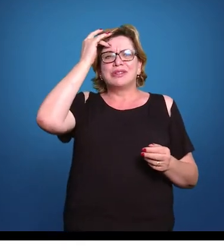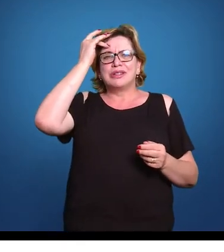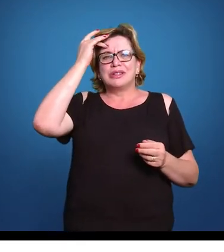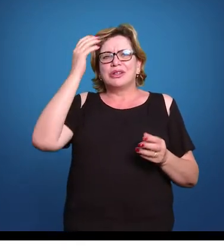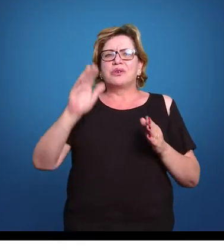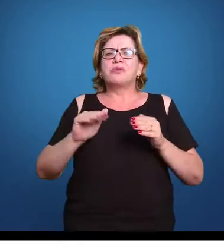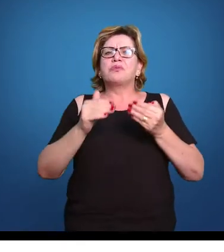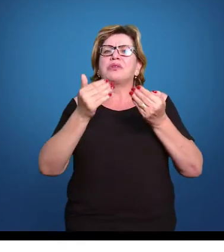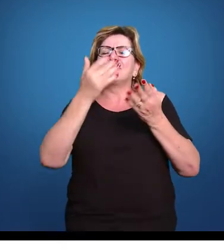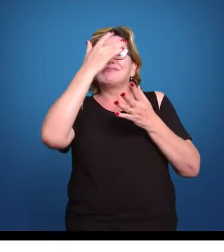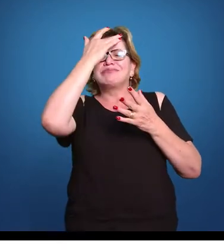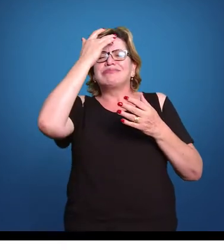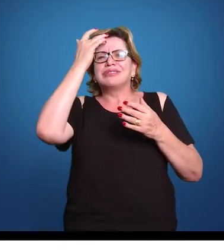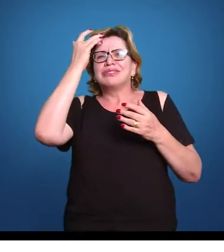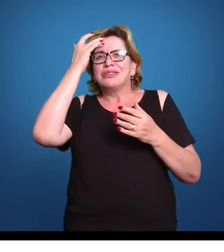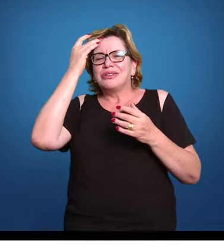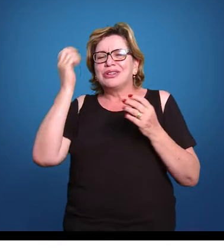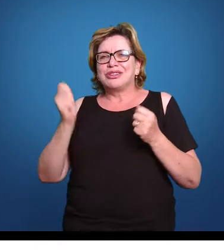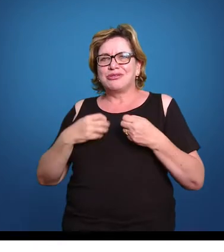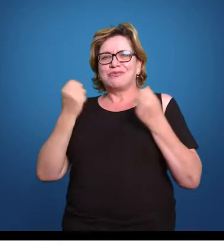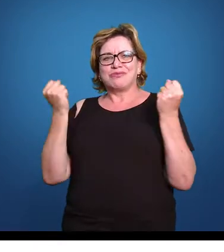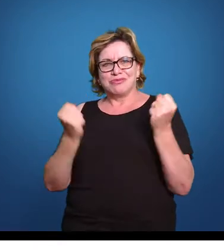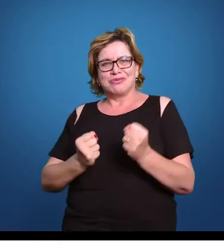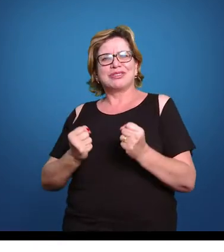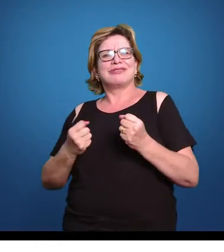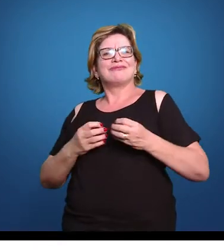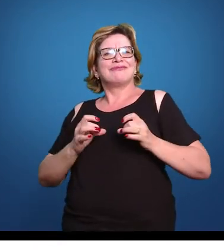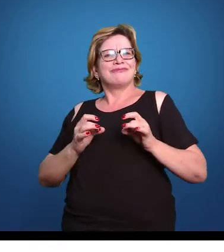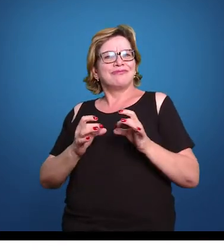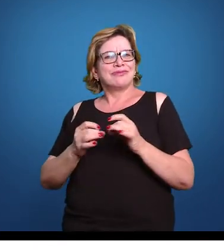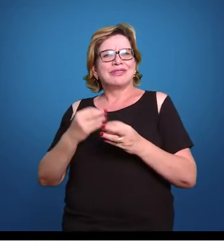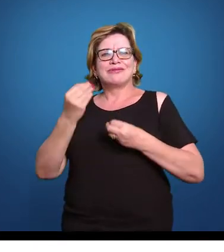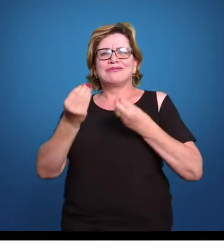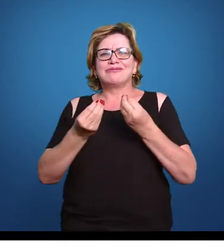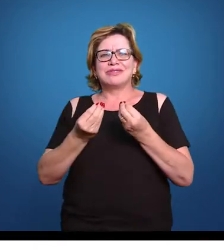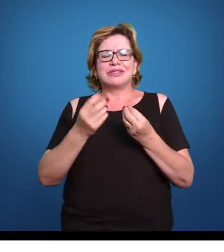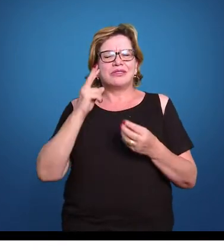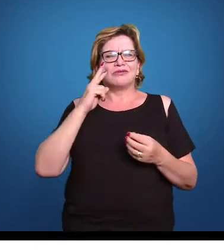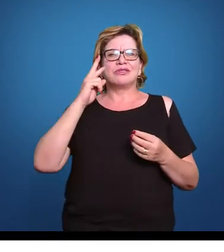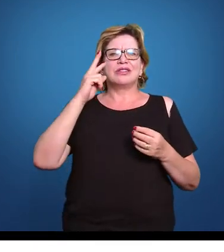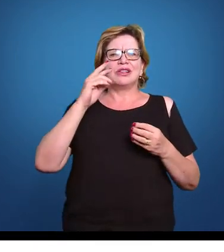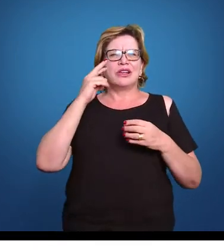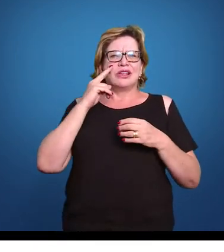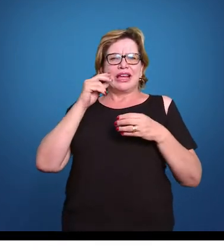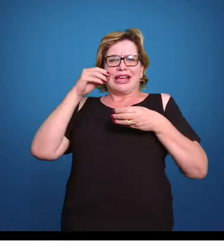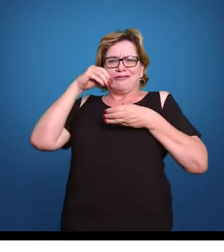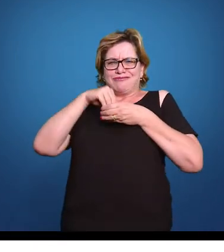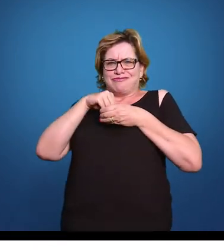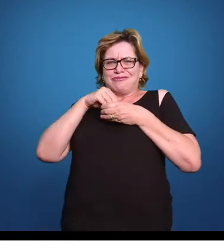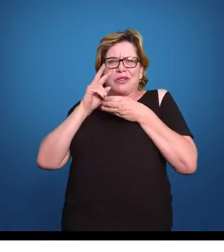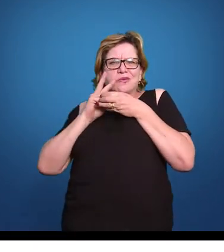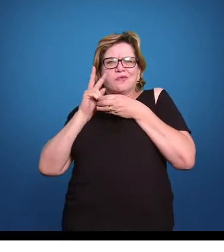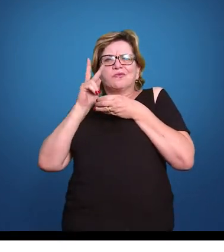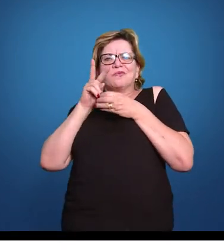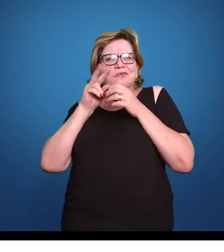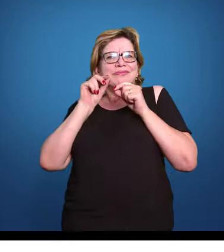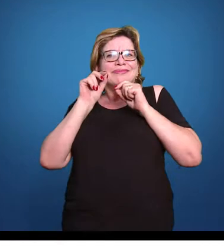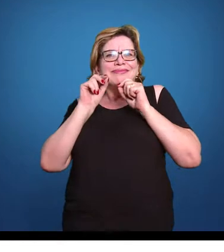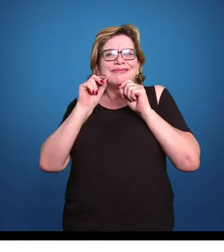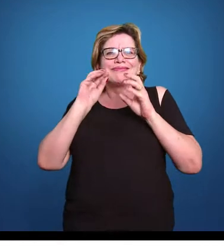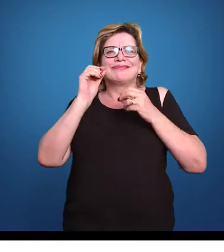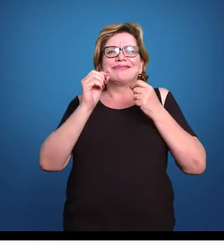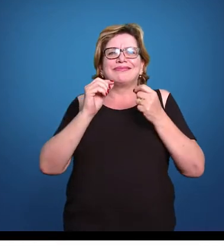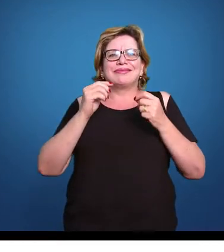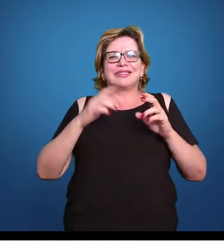quais os clientes que nós podemos atingir. Então nós de dentro olhamos para fora. Além de olhar